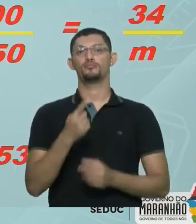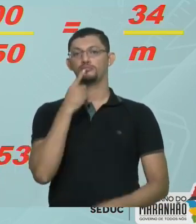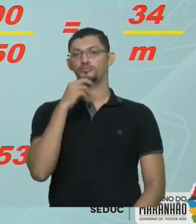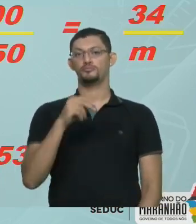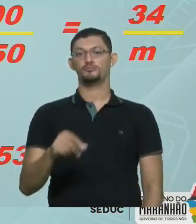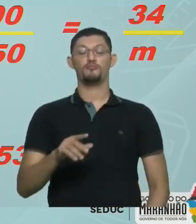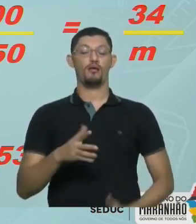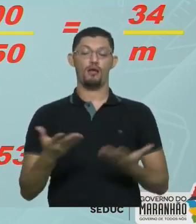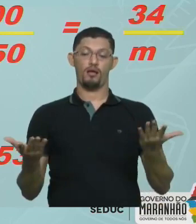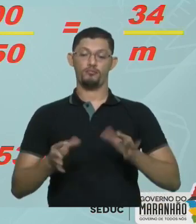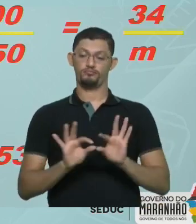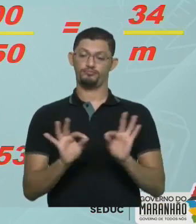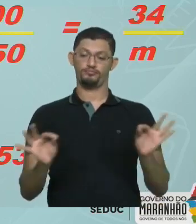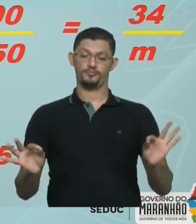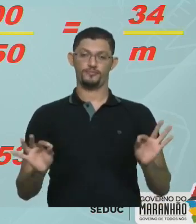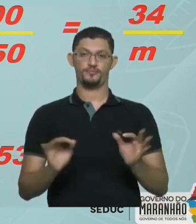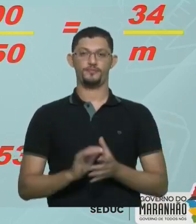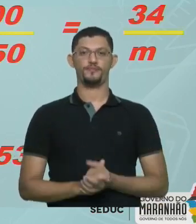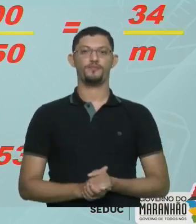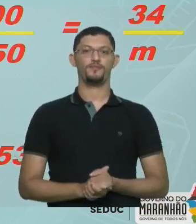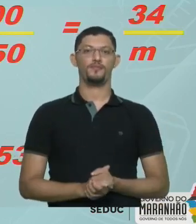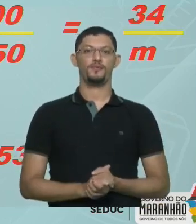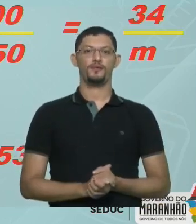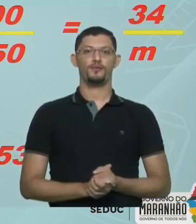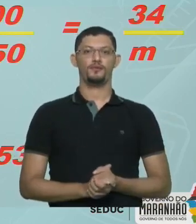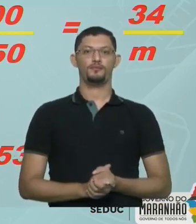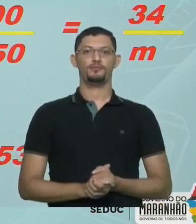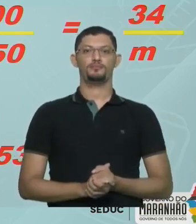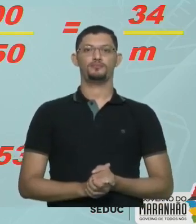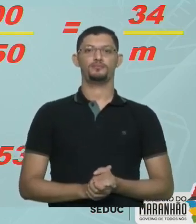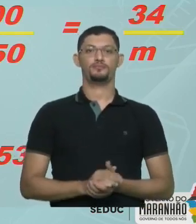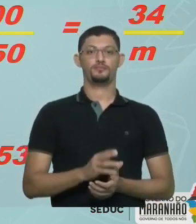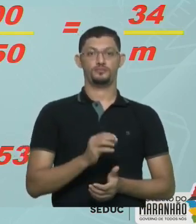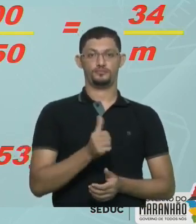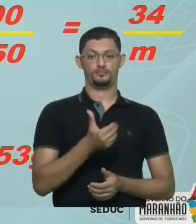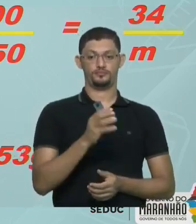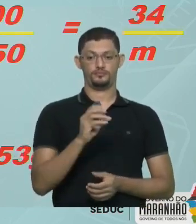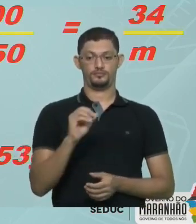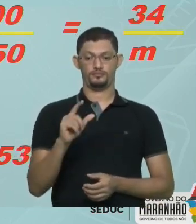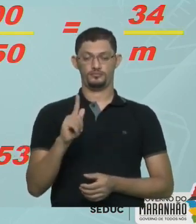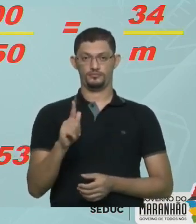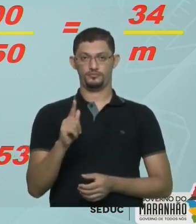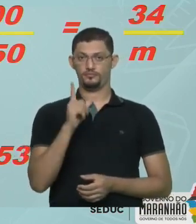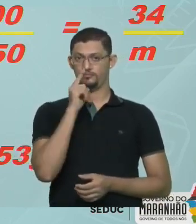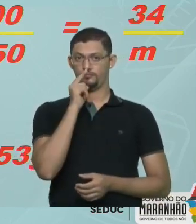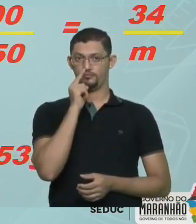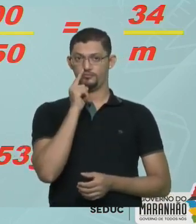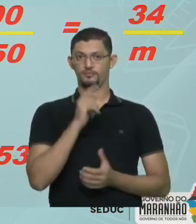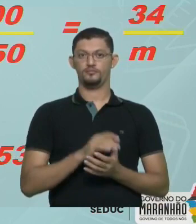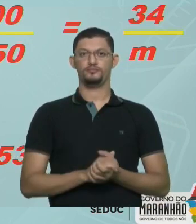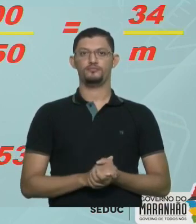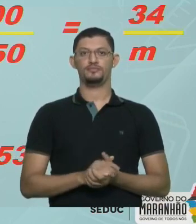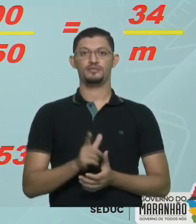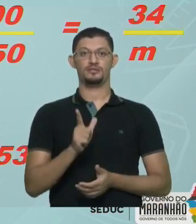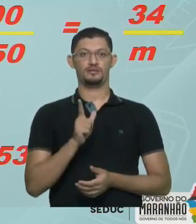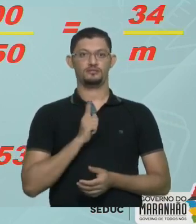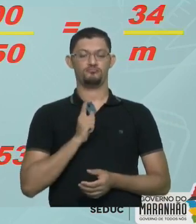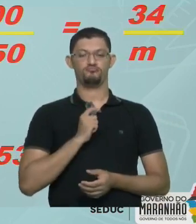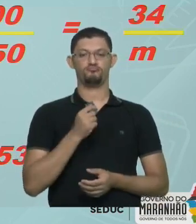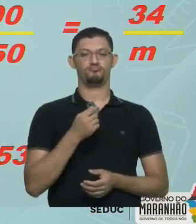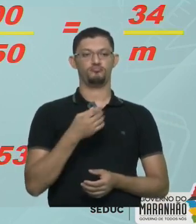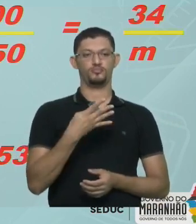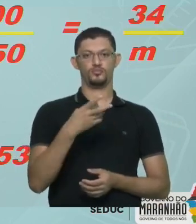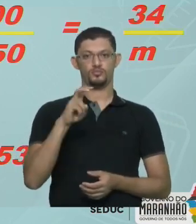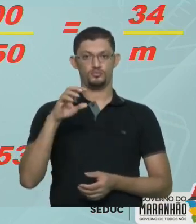Aí ficou simples Se é A cada 100 gramas de água Eu consigo dissolver 34 gramas do sal Se ele tem 450